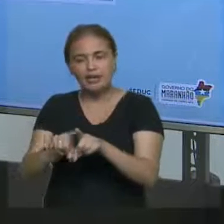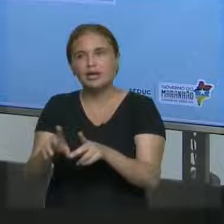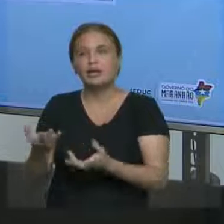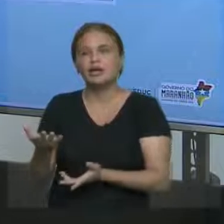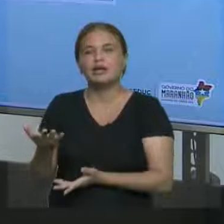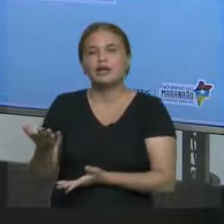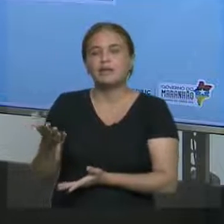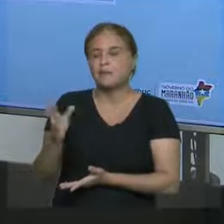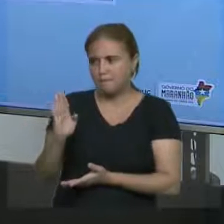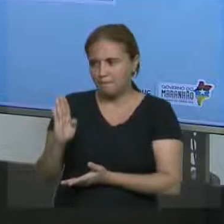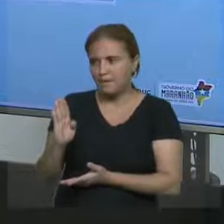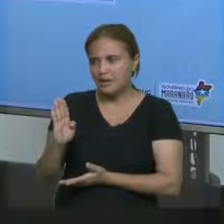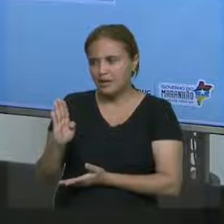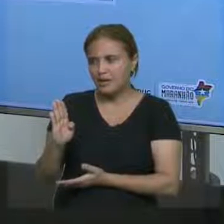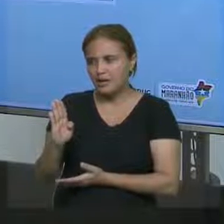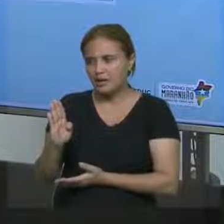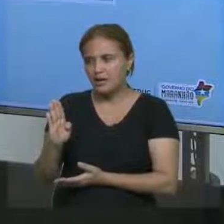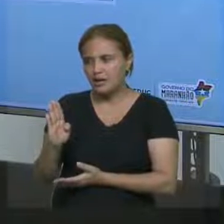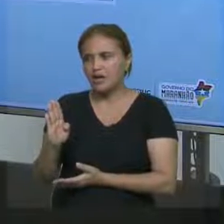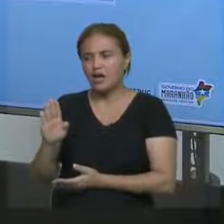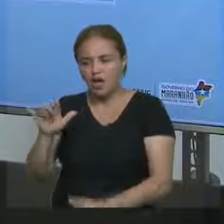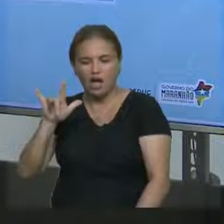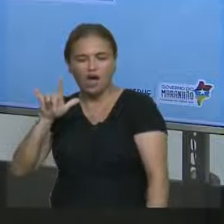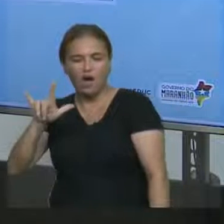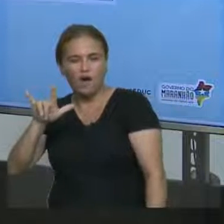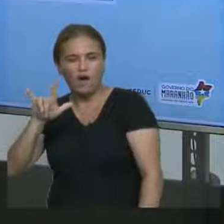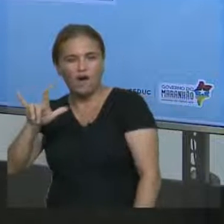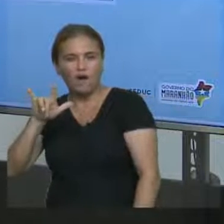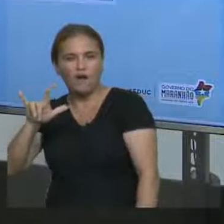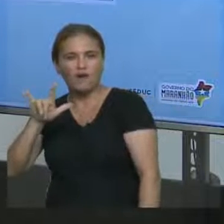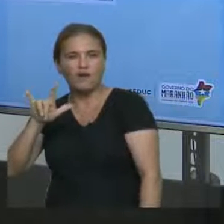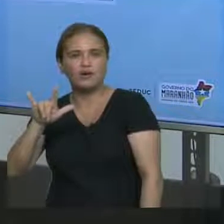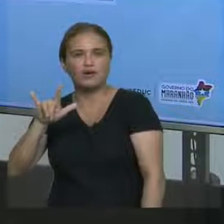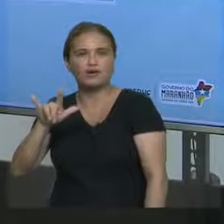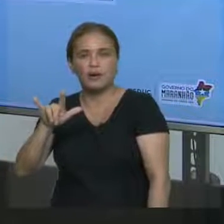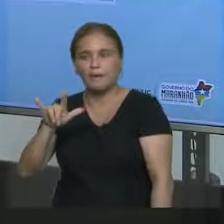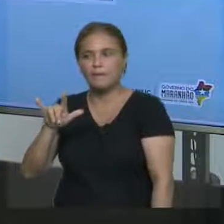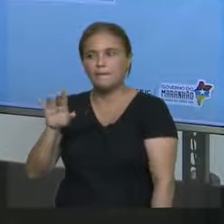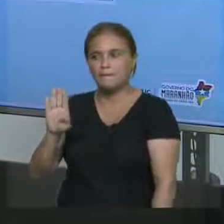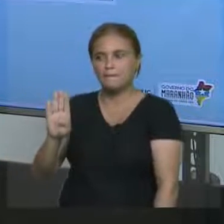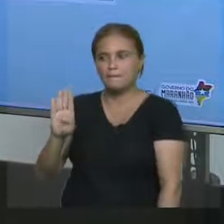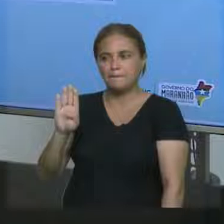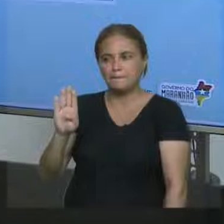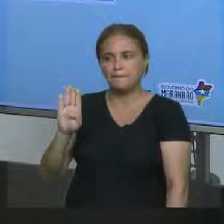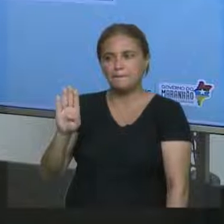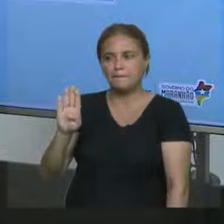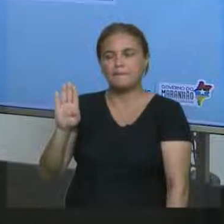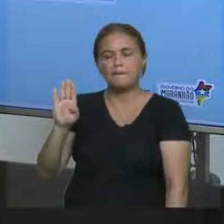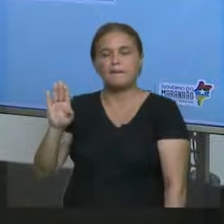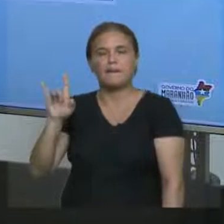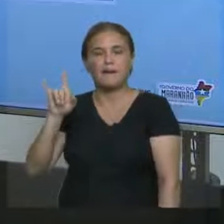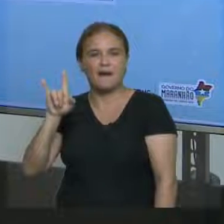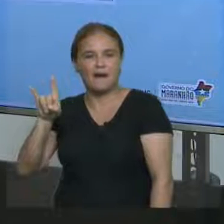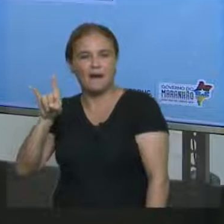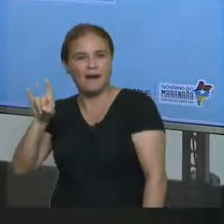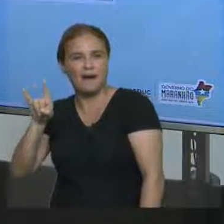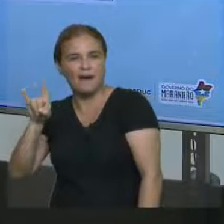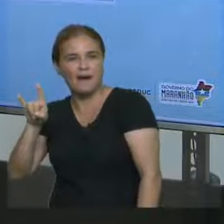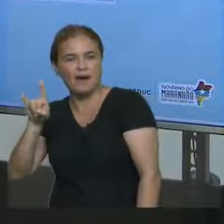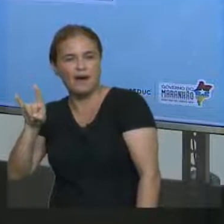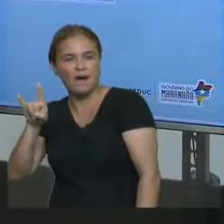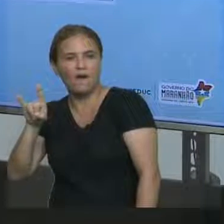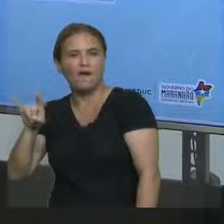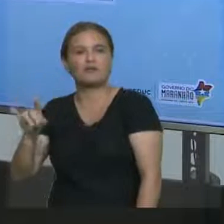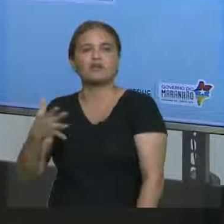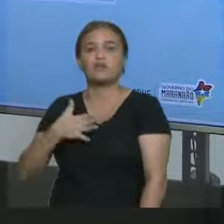rock, né? Bom, mas não é o foco da pergunta. Aí a pergunta não foi como é que a pessoa se descreve? Então, não é a opção. Little